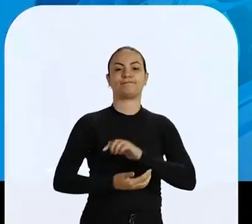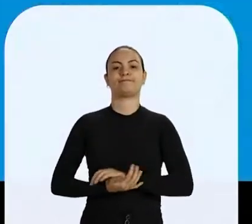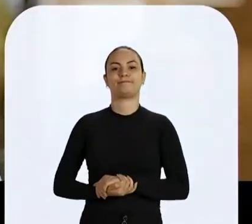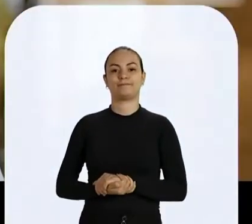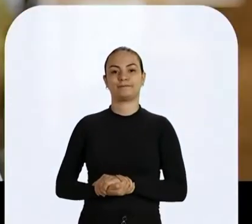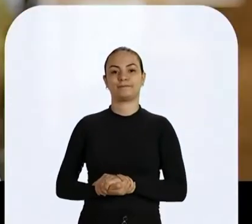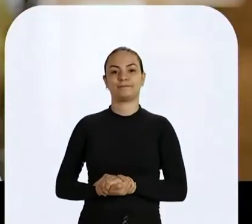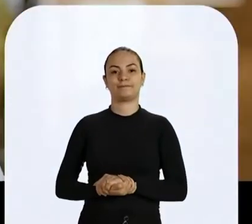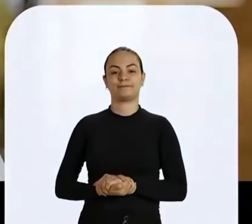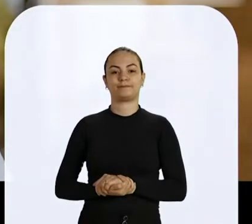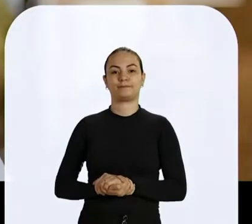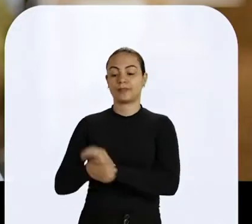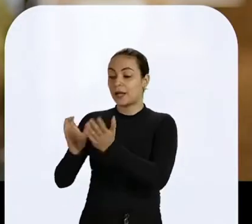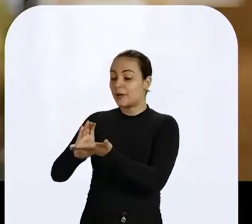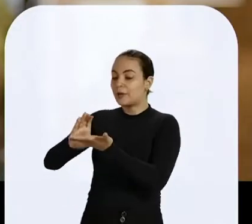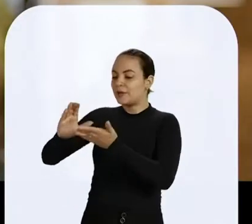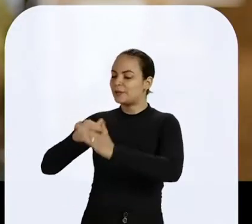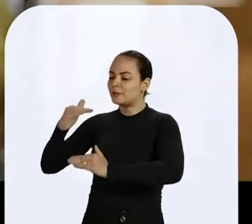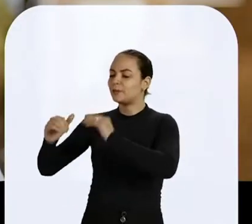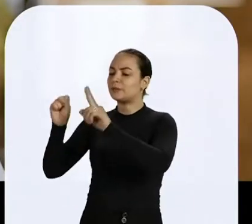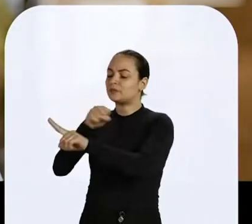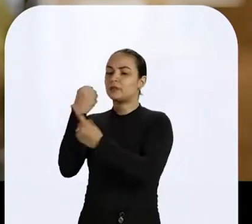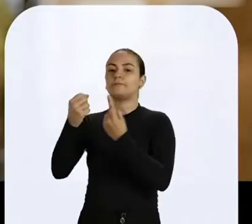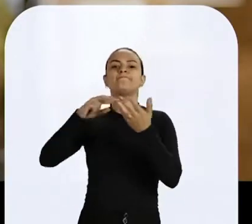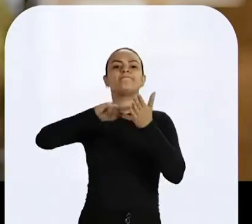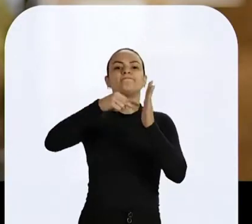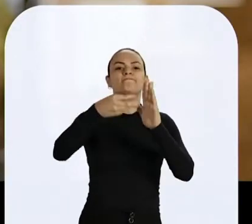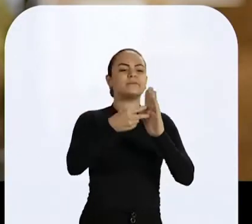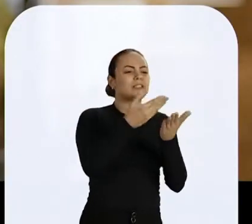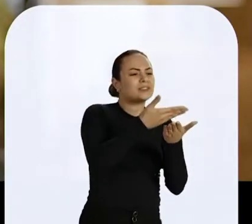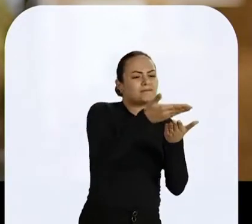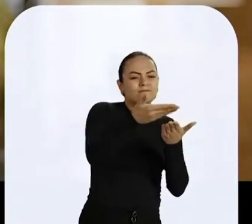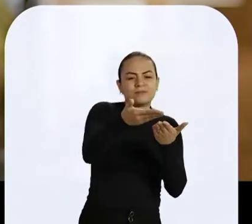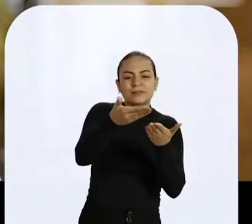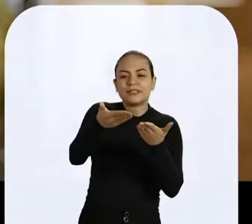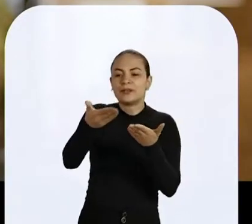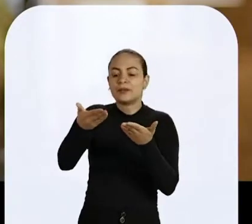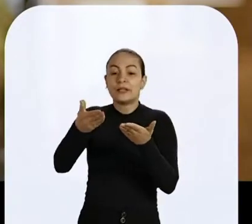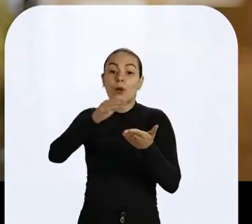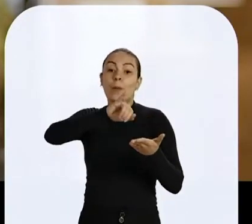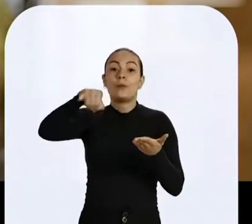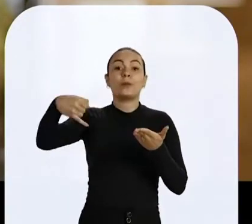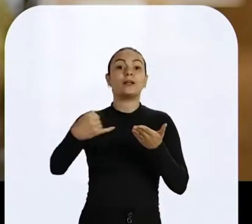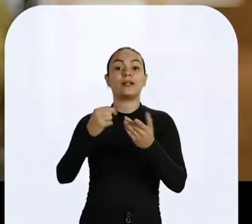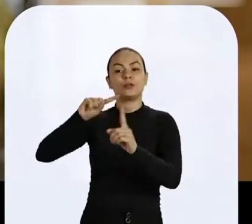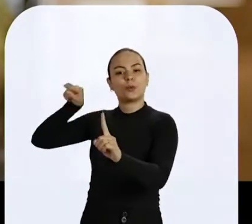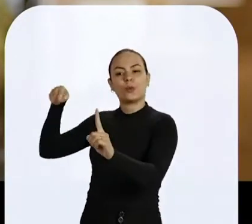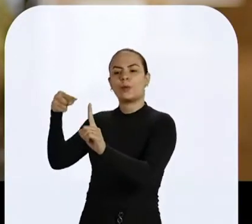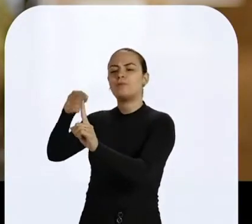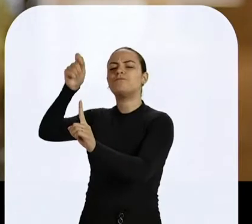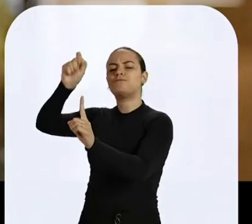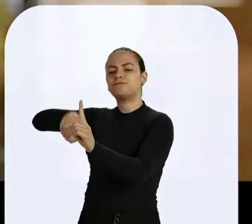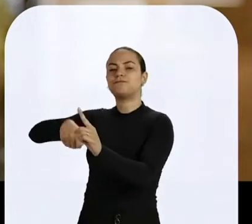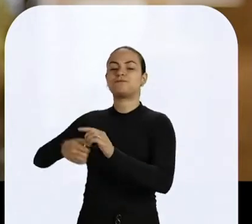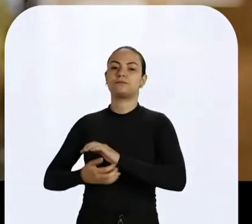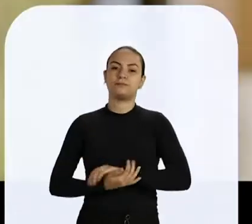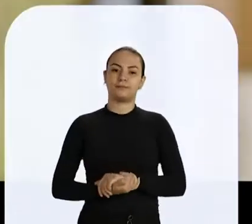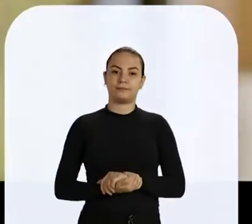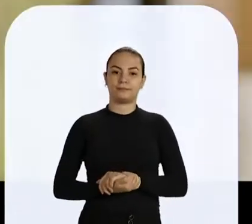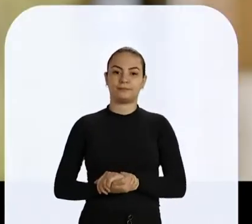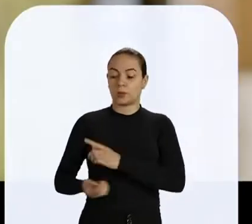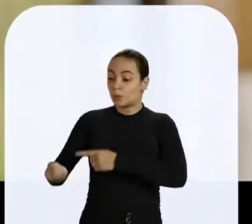trabalho. Investir no desenvolvimento social é dar a cada indivíduo a oportunidade de atingir seu pleno potencial.